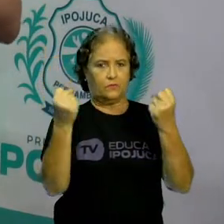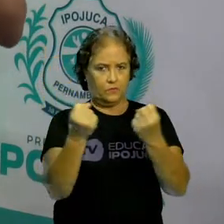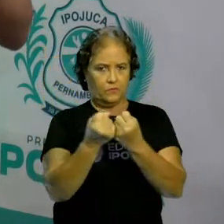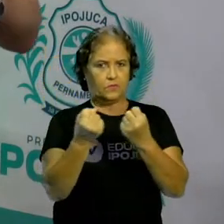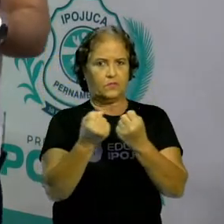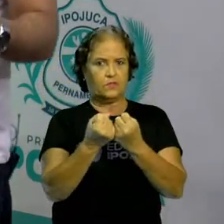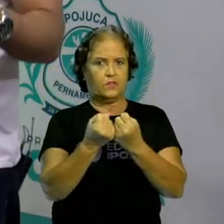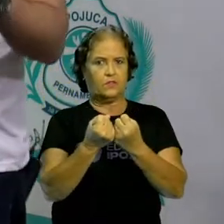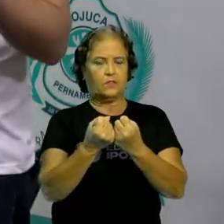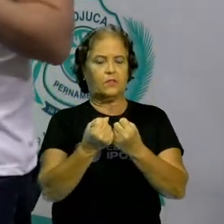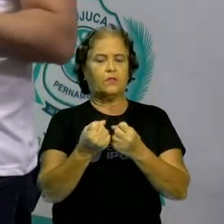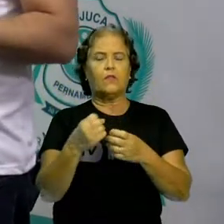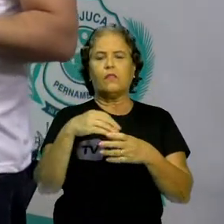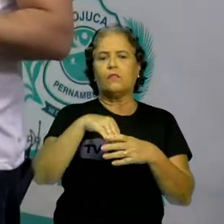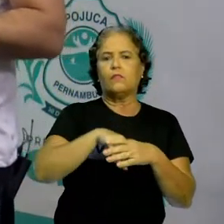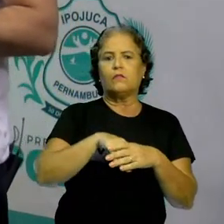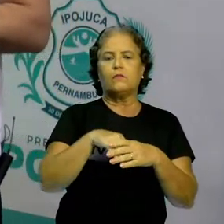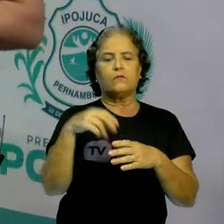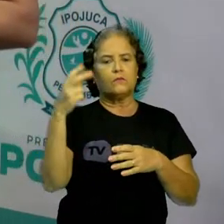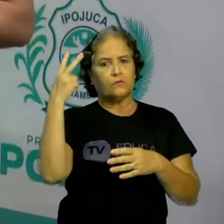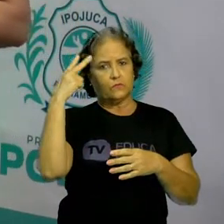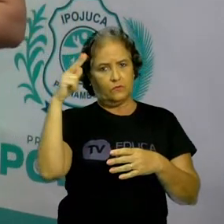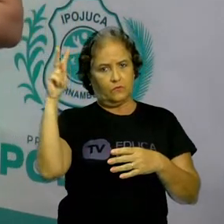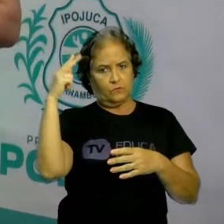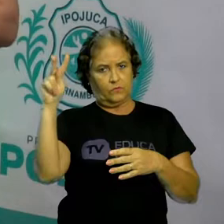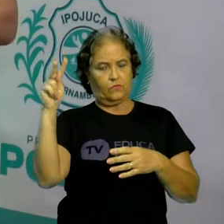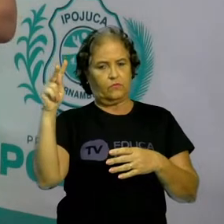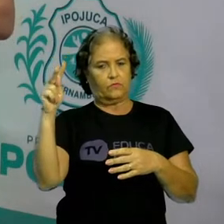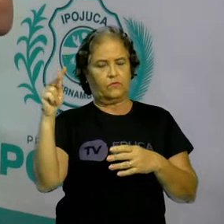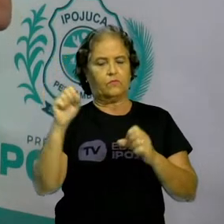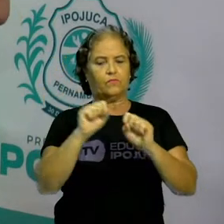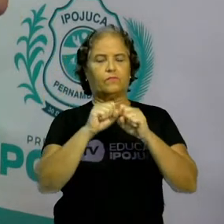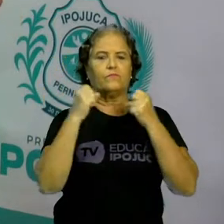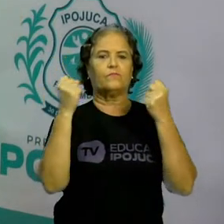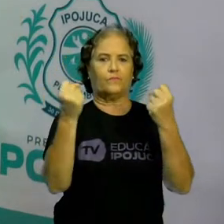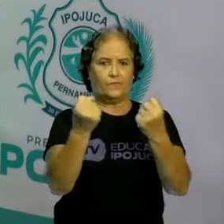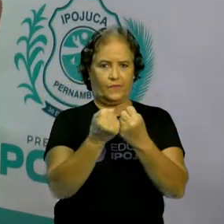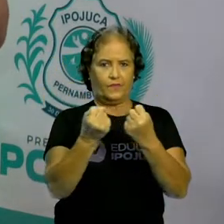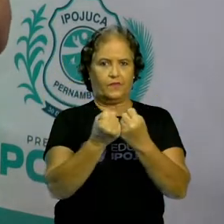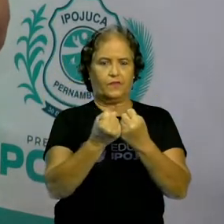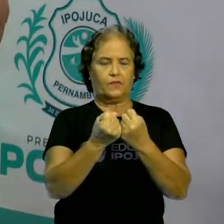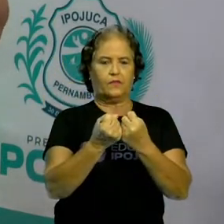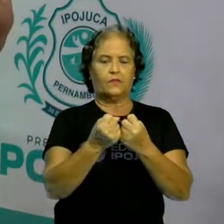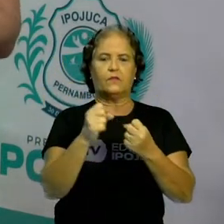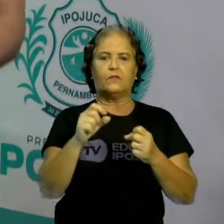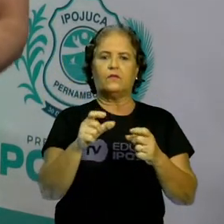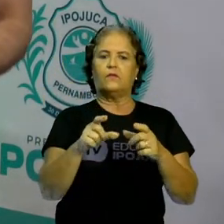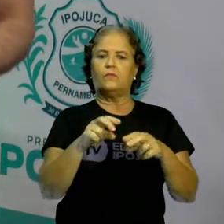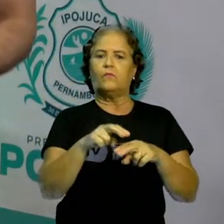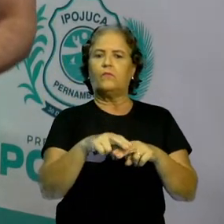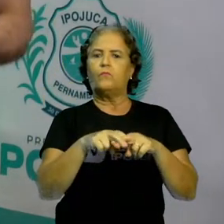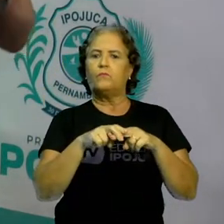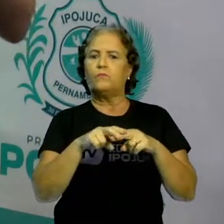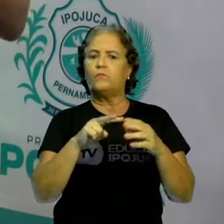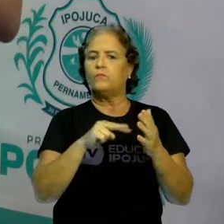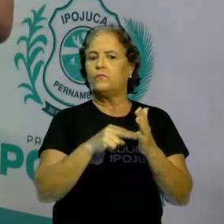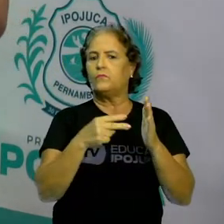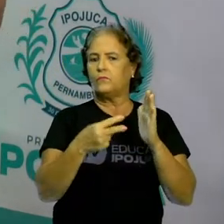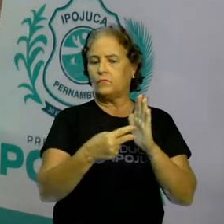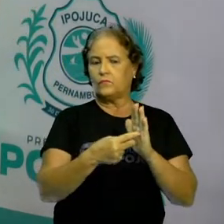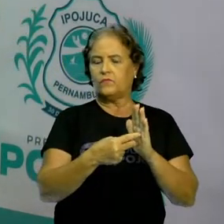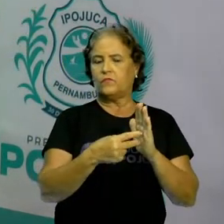faz parte da história daquela sociedade. Então, nós temos patrimônio cultural imaterial e